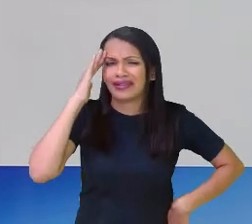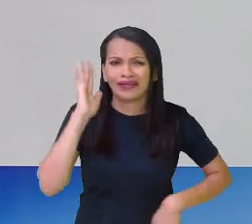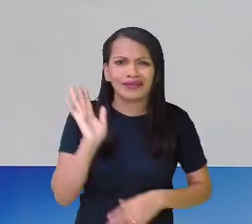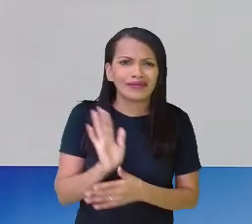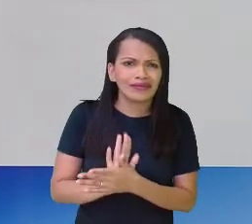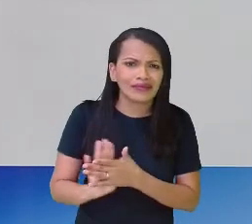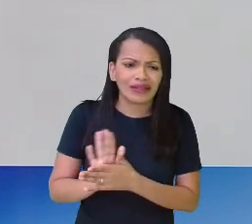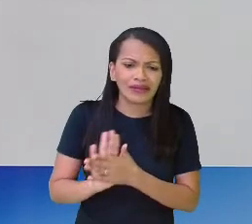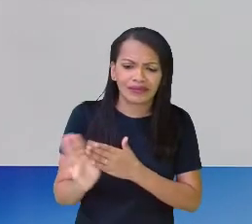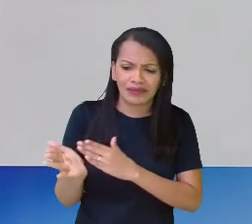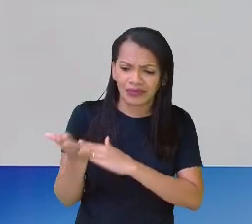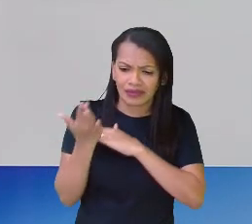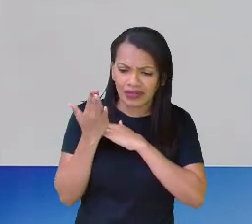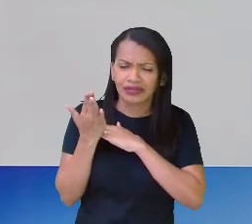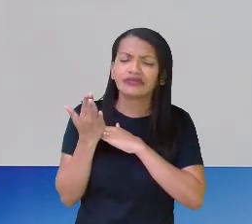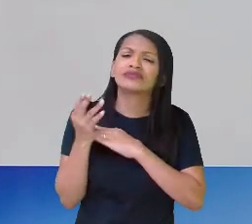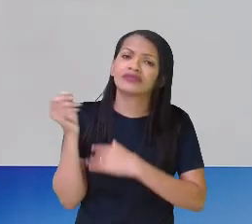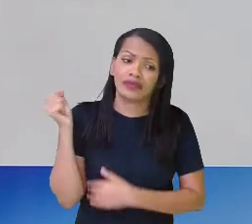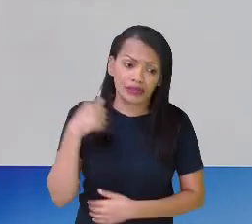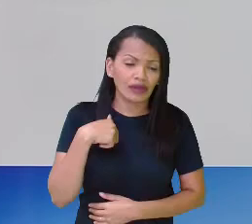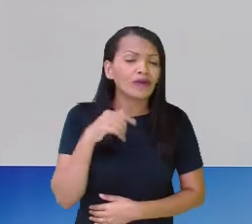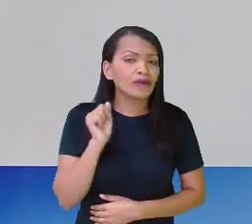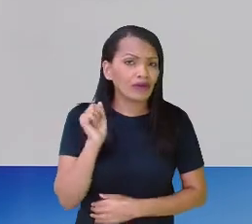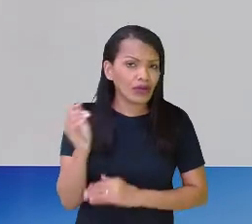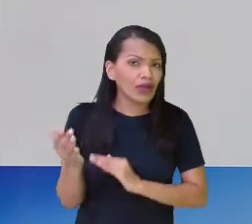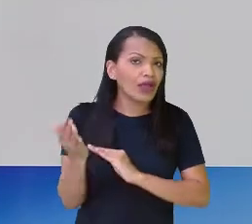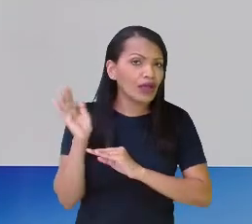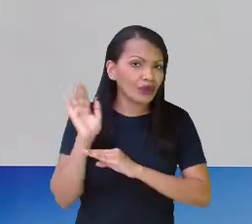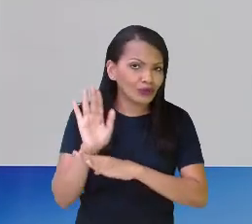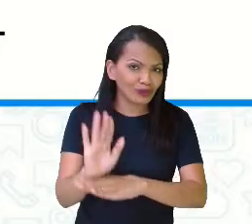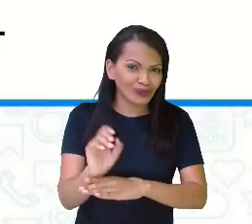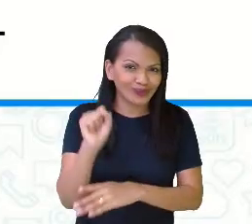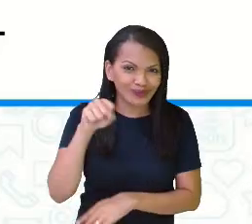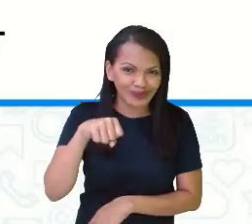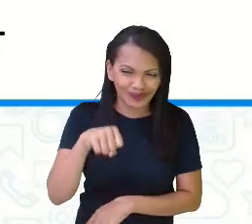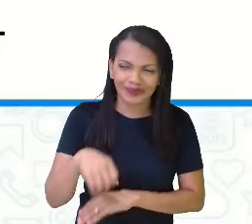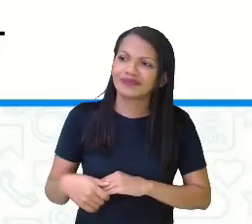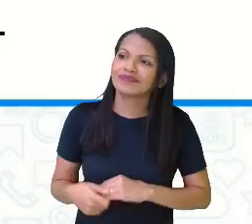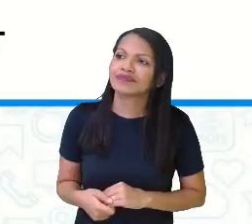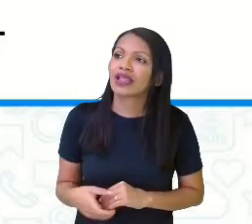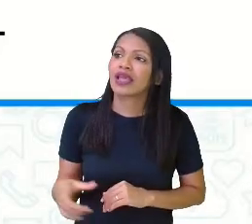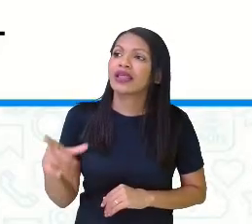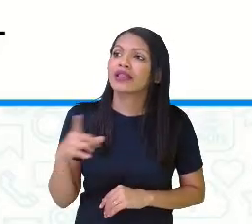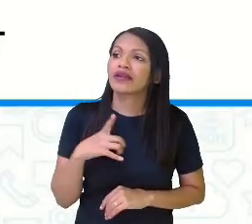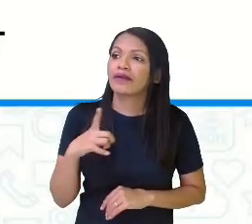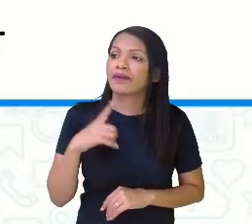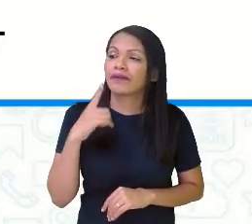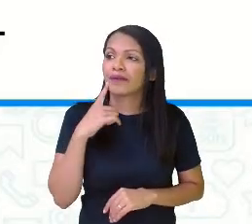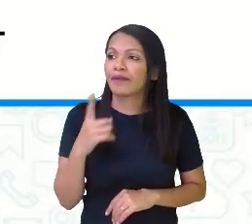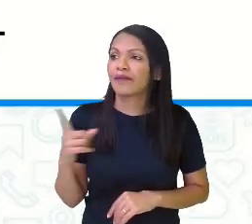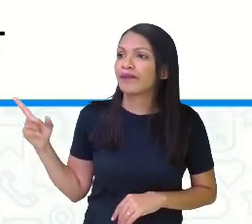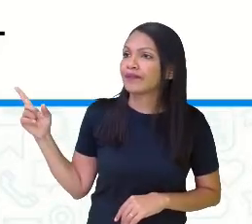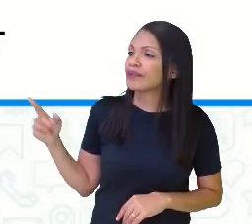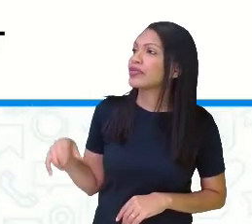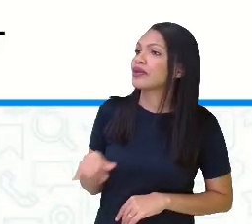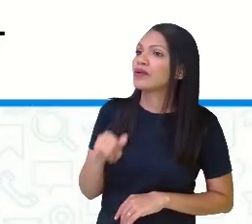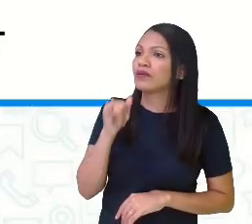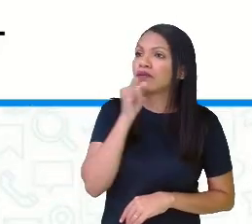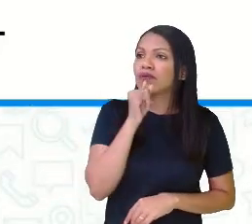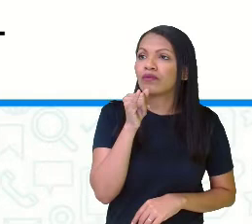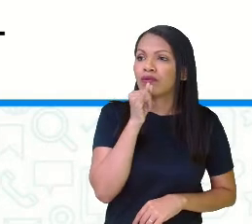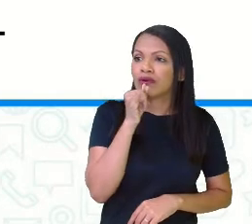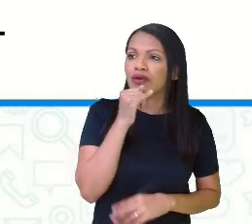me ajude. Me ajudo. Olha o exemplo. Eu tenho aqui um exemplo. Vamos